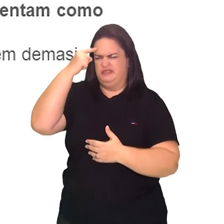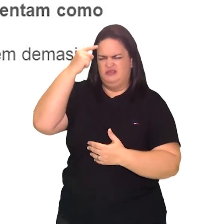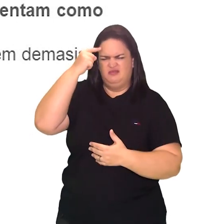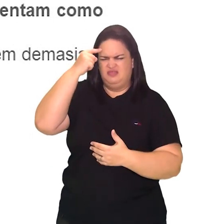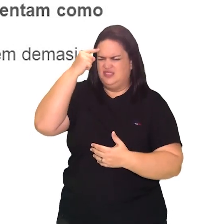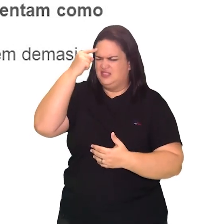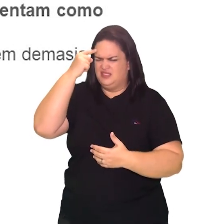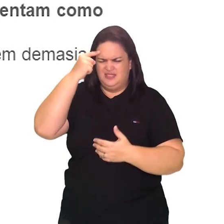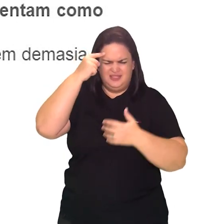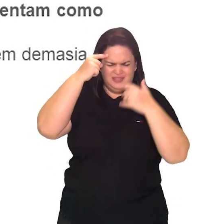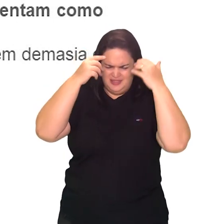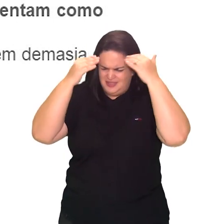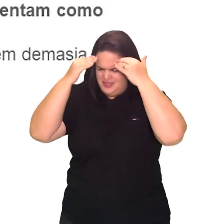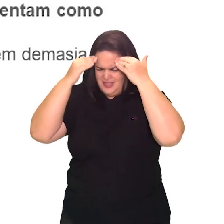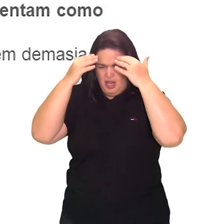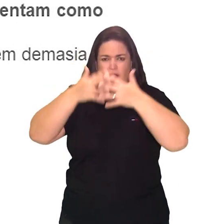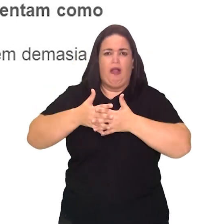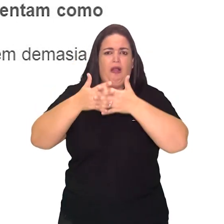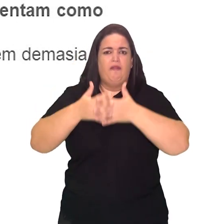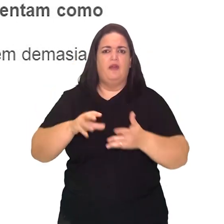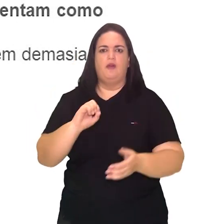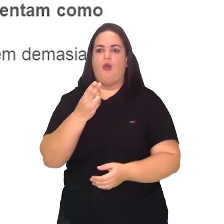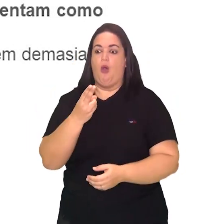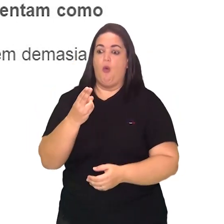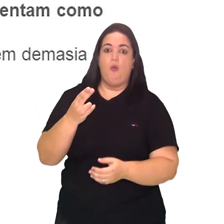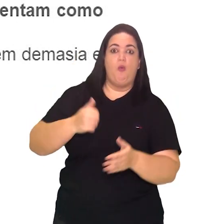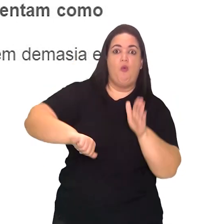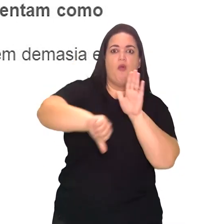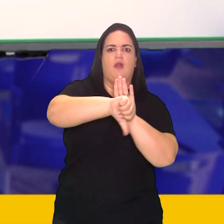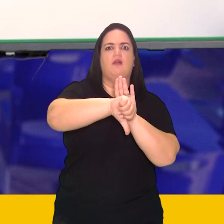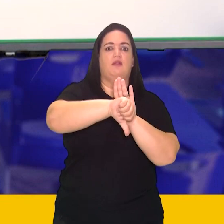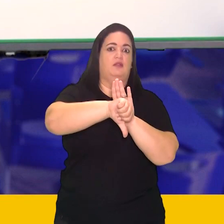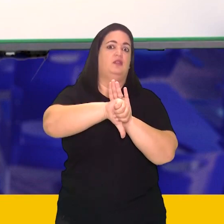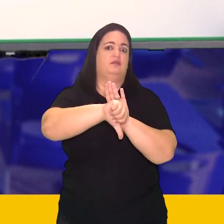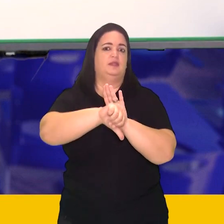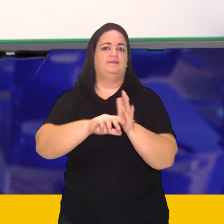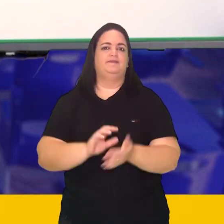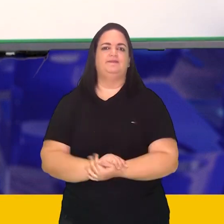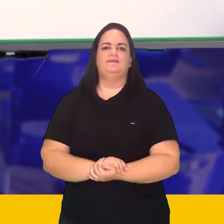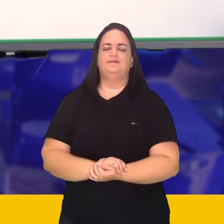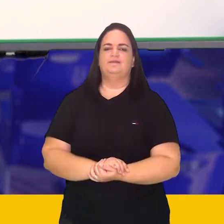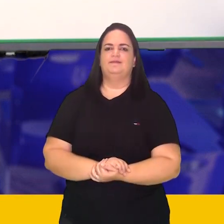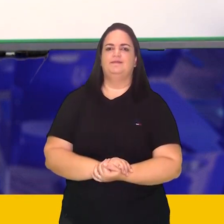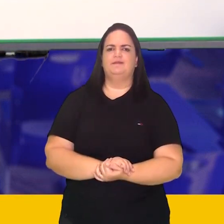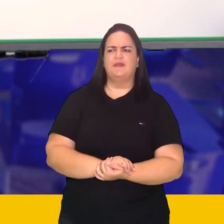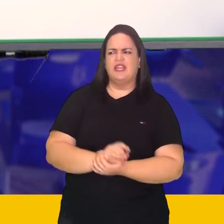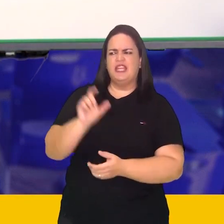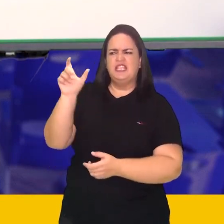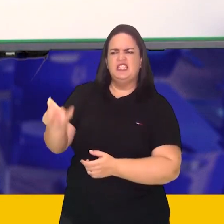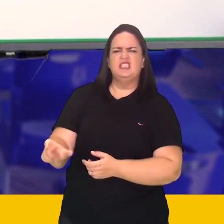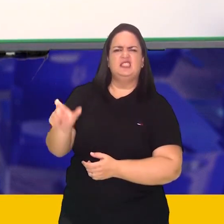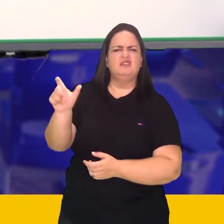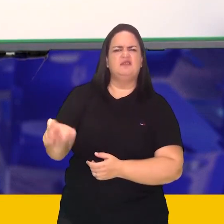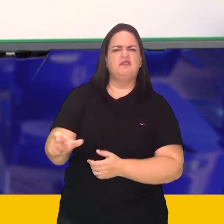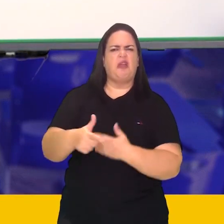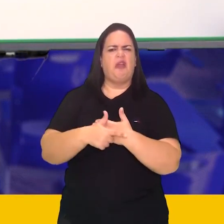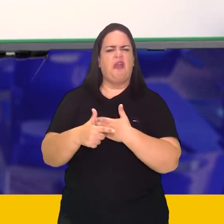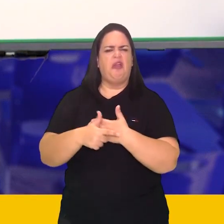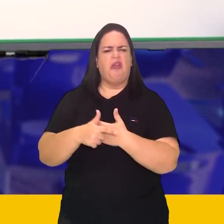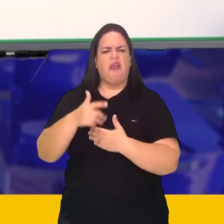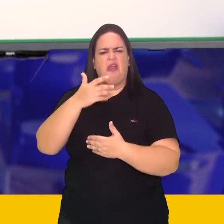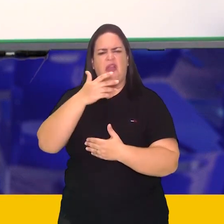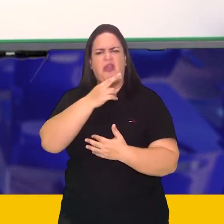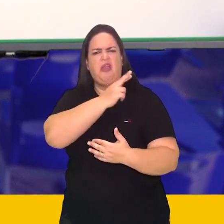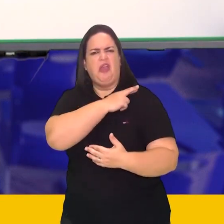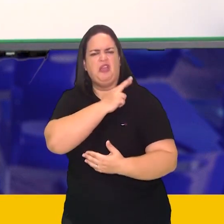um crime que foi cometido. Próxima pergunta, esses criminosos, onde eles estão? Para